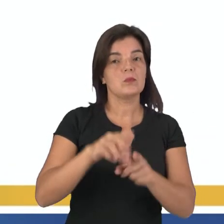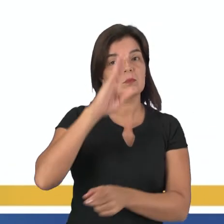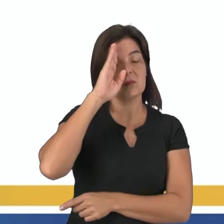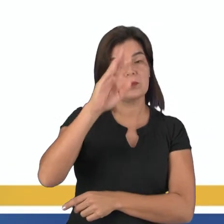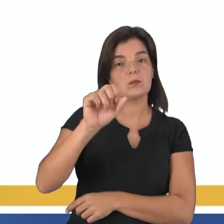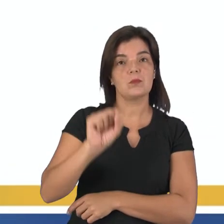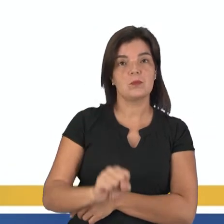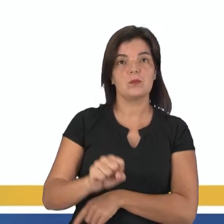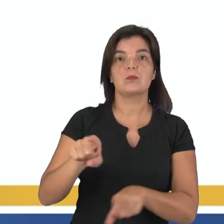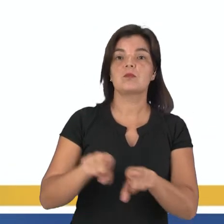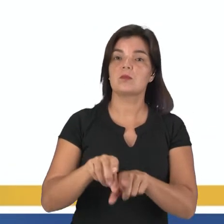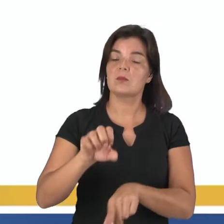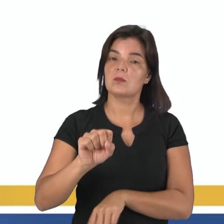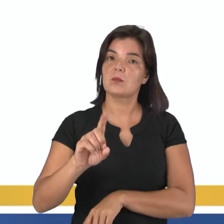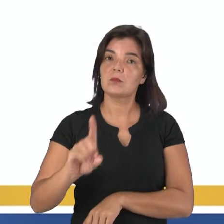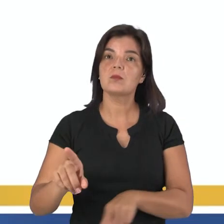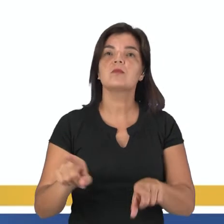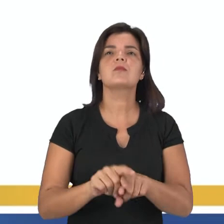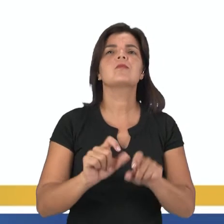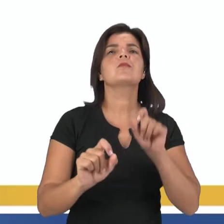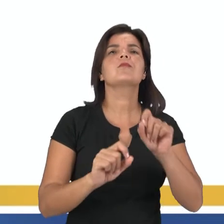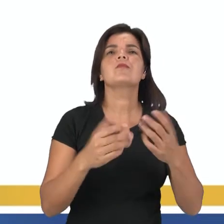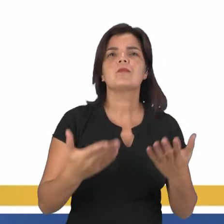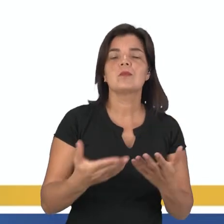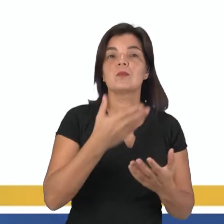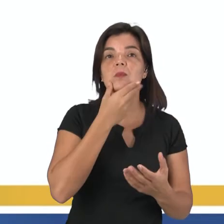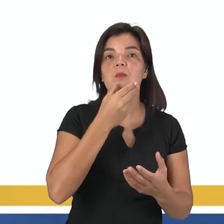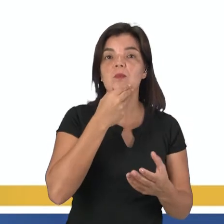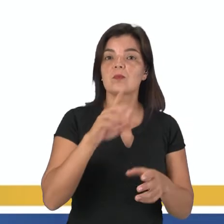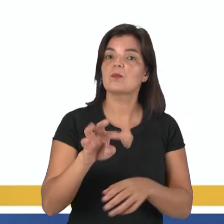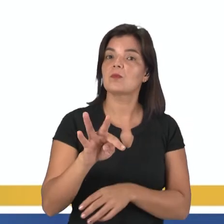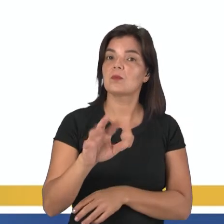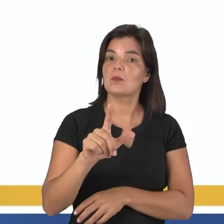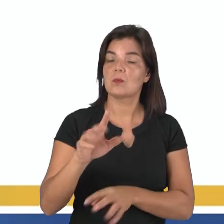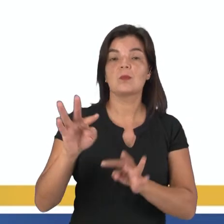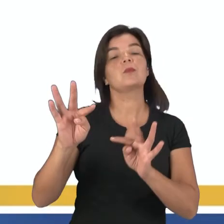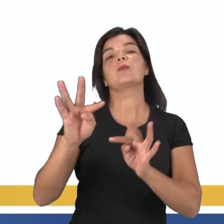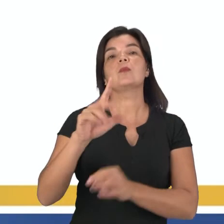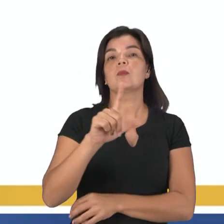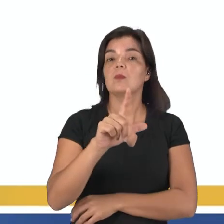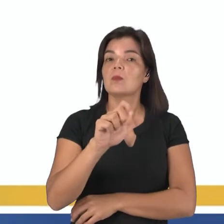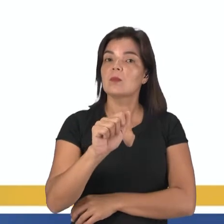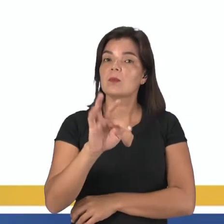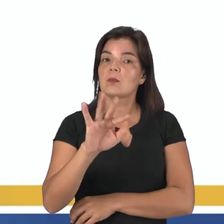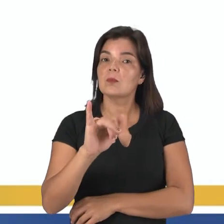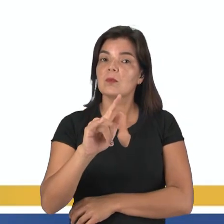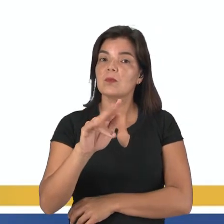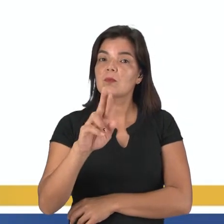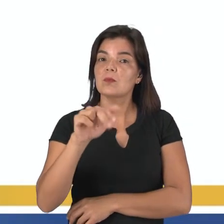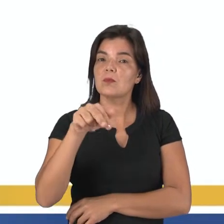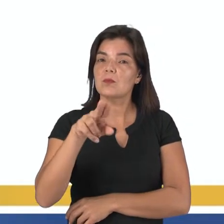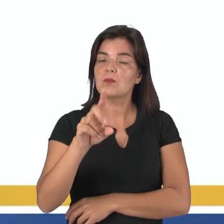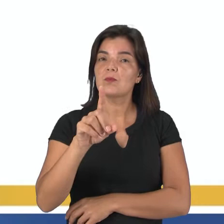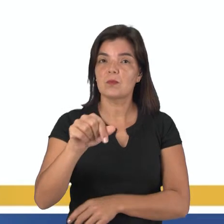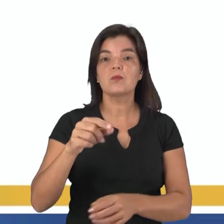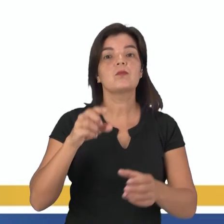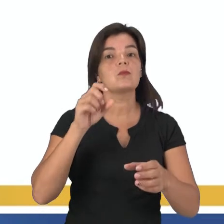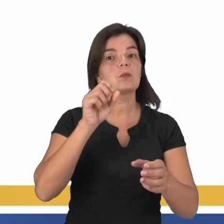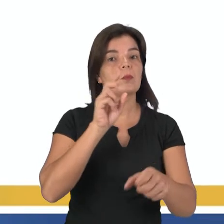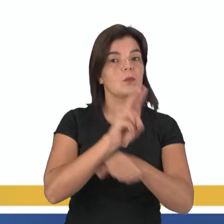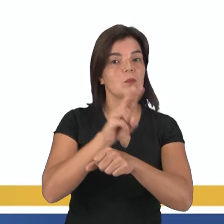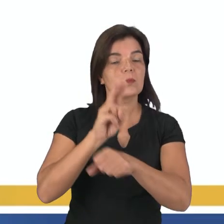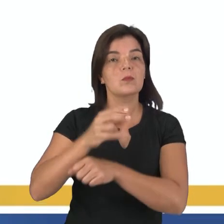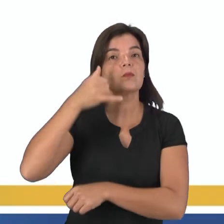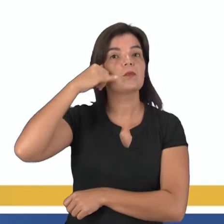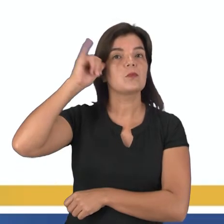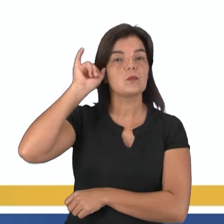principalmente do sul e sudeste fez com que fossem plantados latifúndios geralmente para a criação de gado na